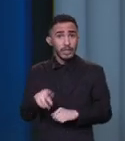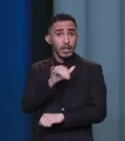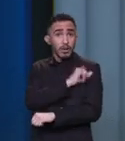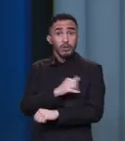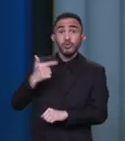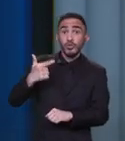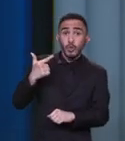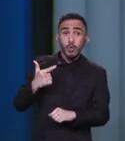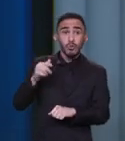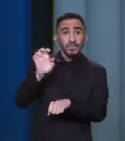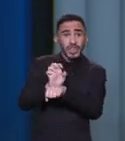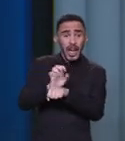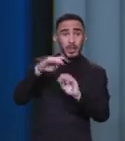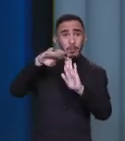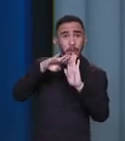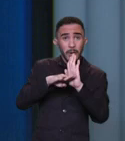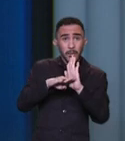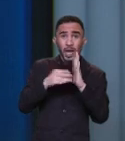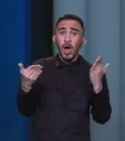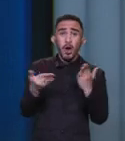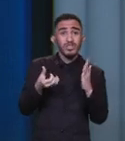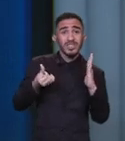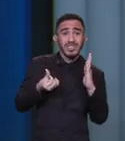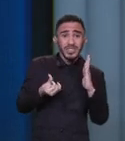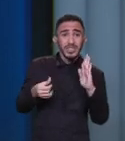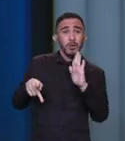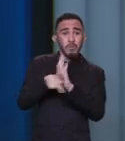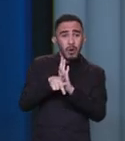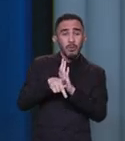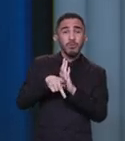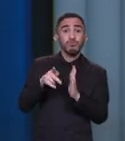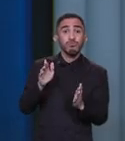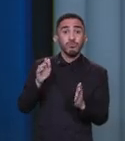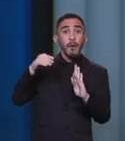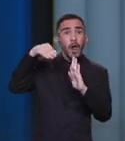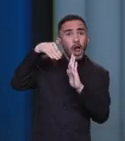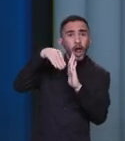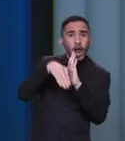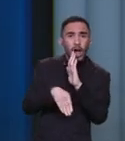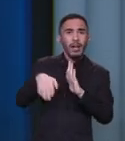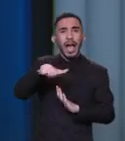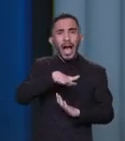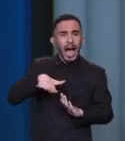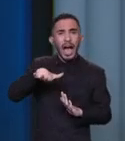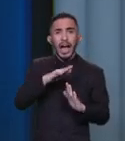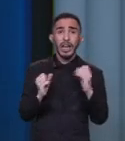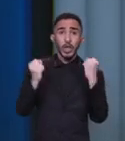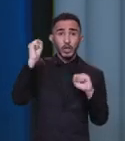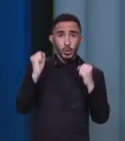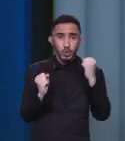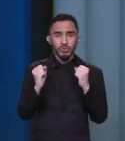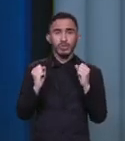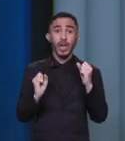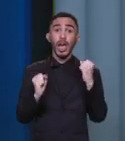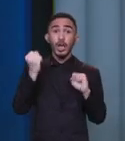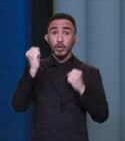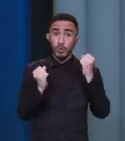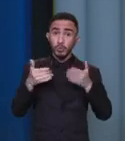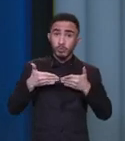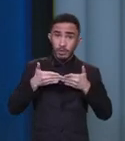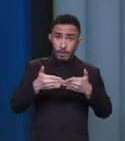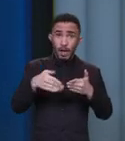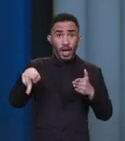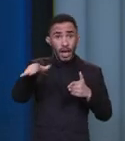empregos na indústria, hoje somos o sexto Estado em empregos na indústria. A nossa indústria naval, que é uma vocação